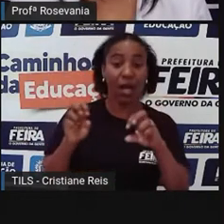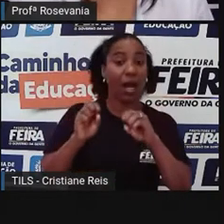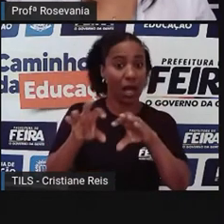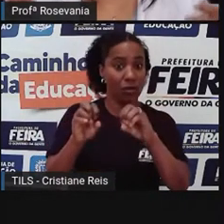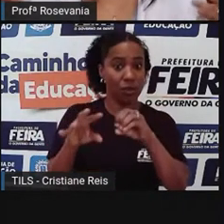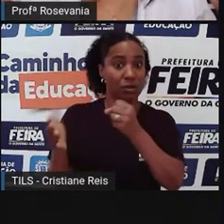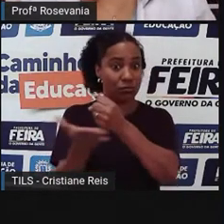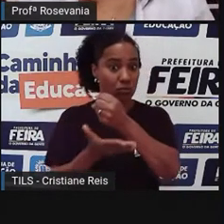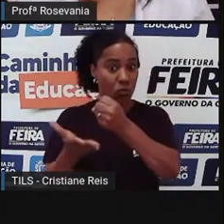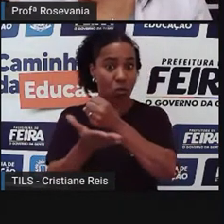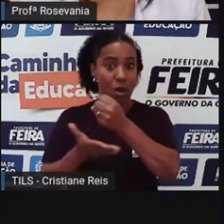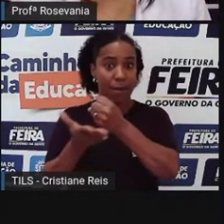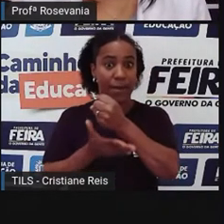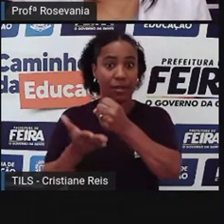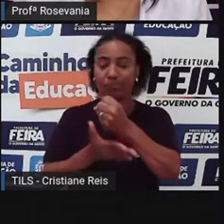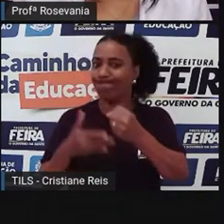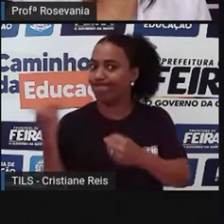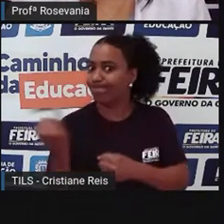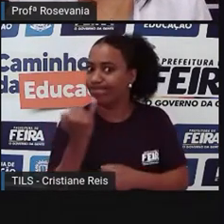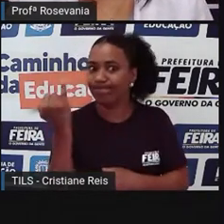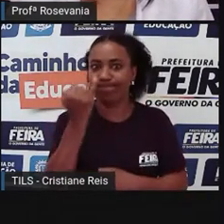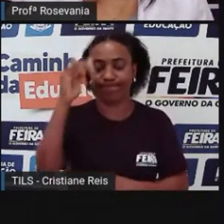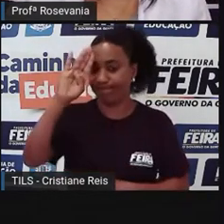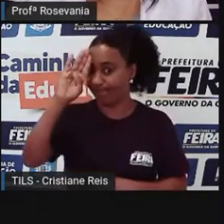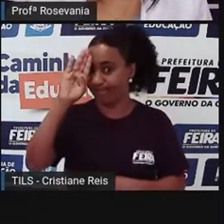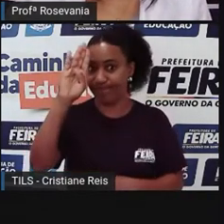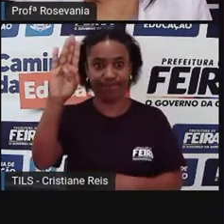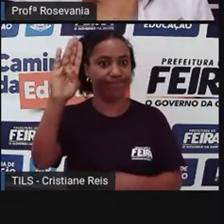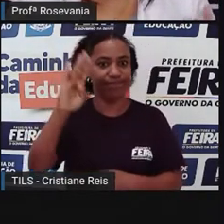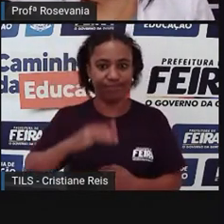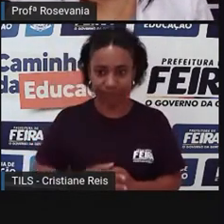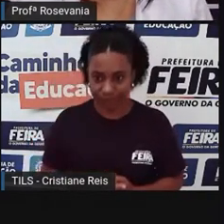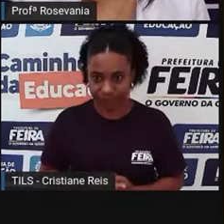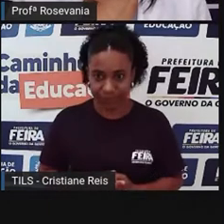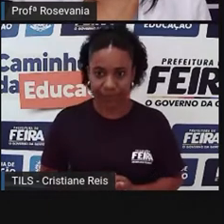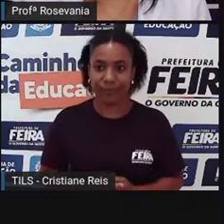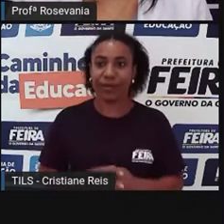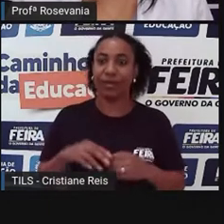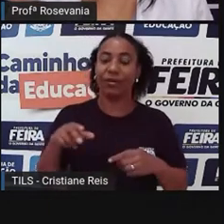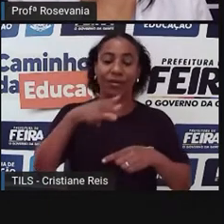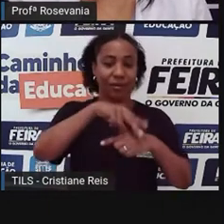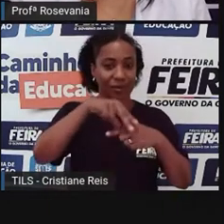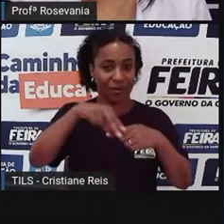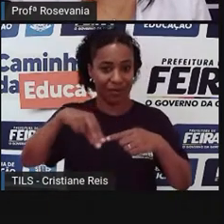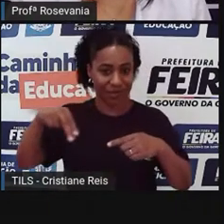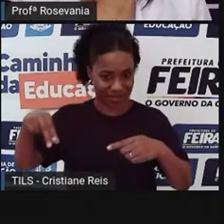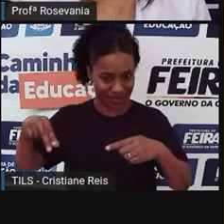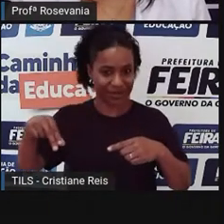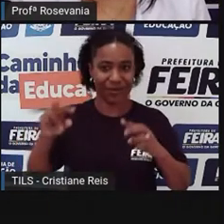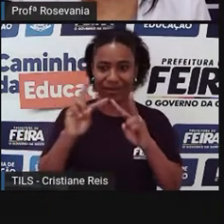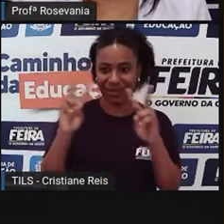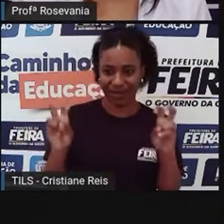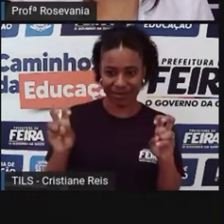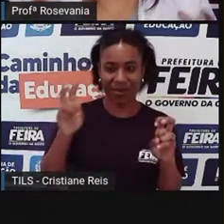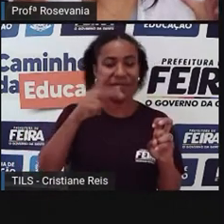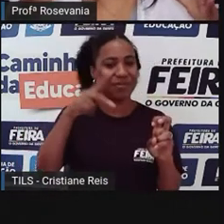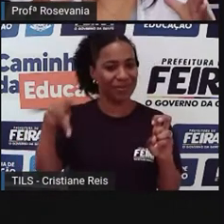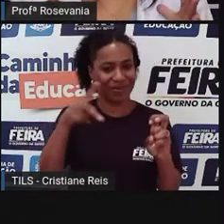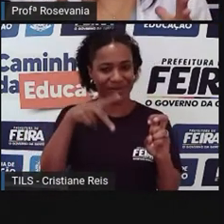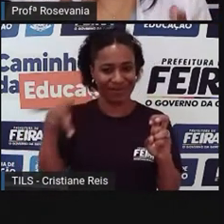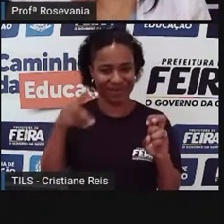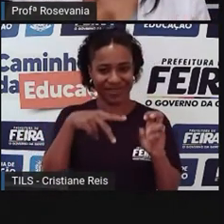tudo. E é um cordel, né, da professora, a professora, o nome do cordel, de J. Borges.